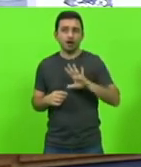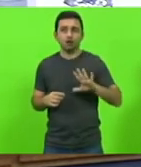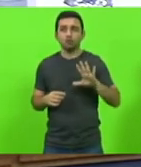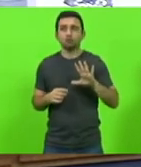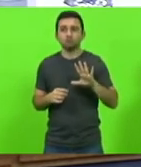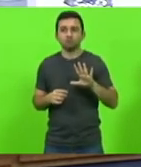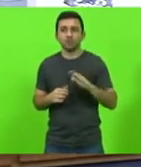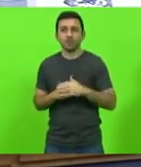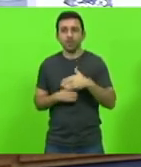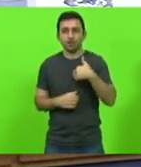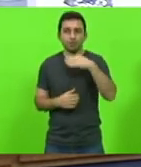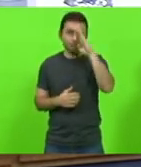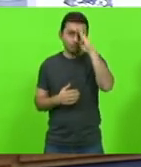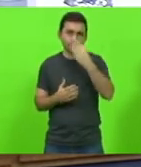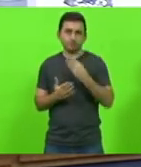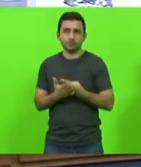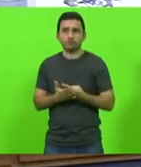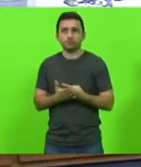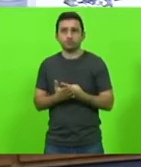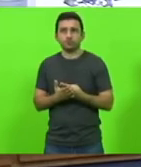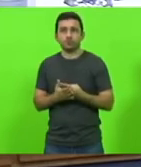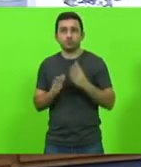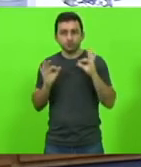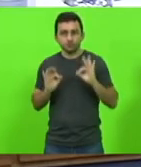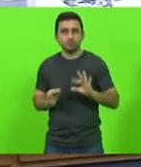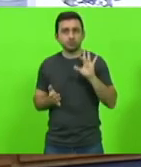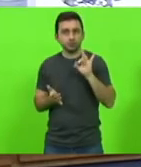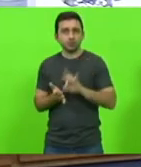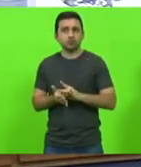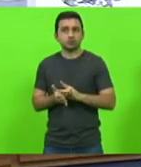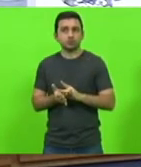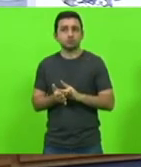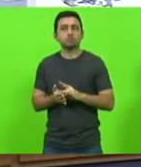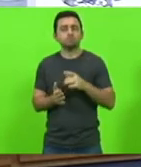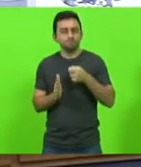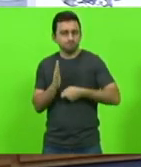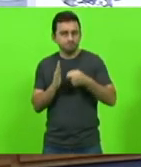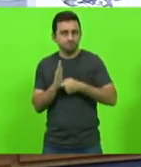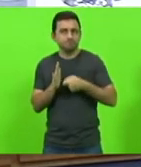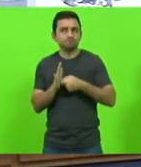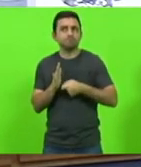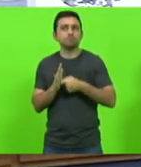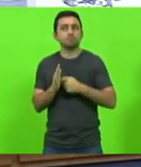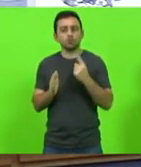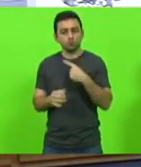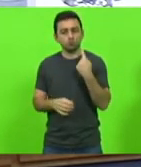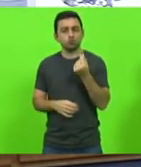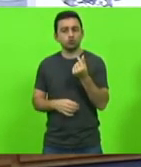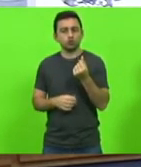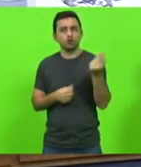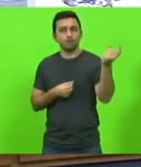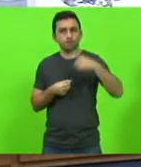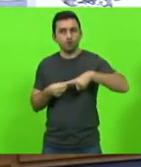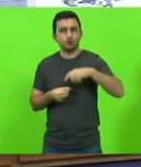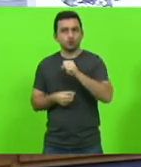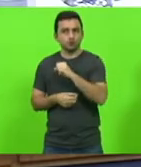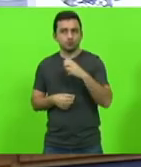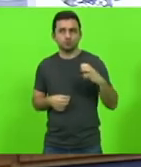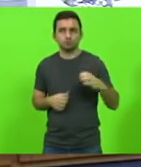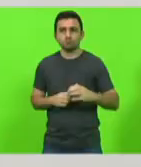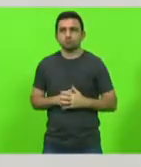confio e que é totalmente legítimo fazer essa cobrança para que nosso dinheiro retorne para Santa Catarina